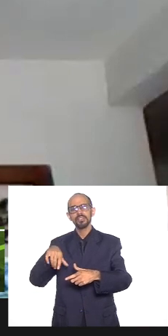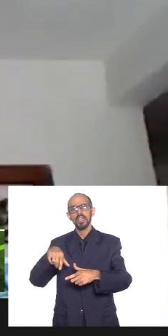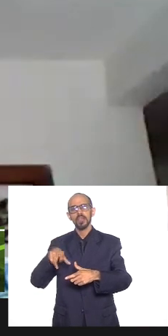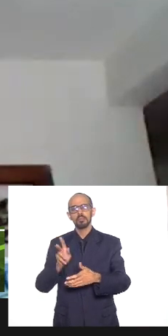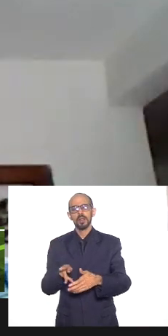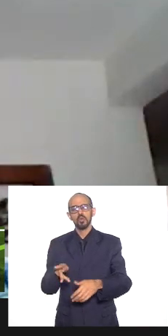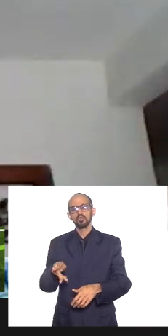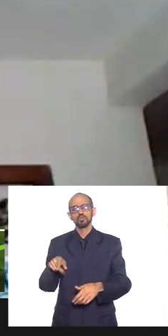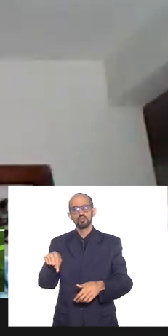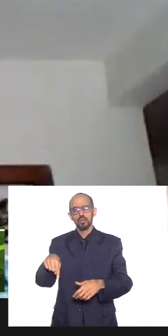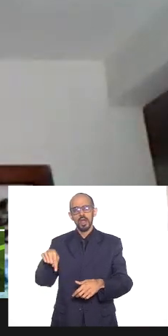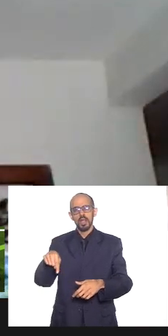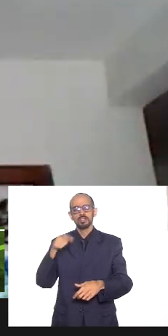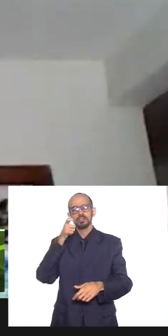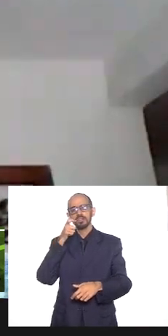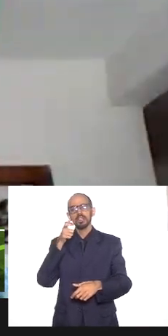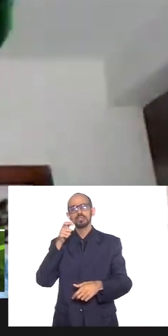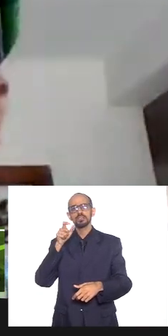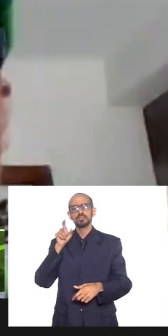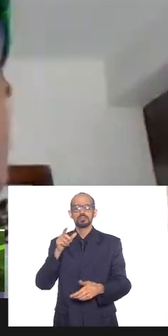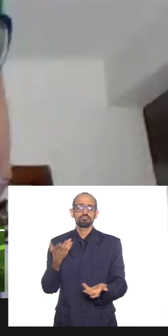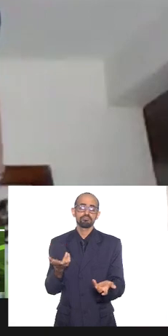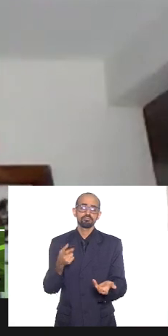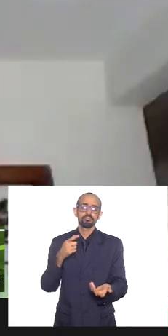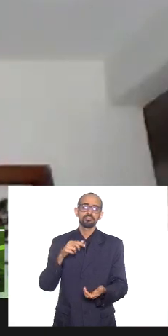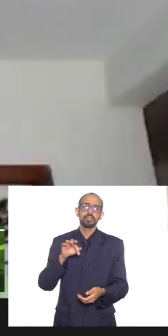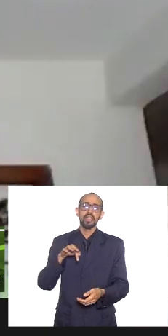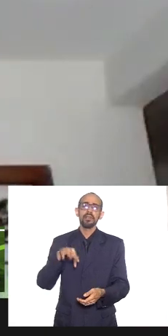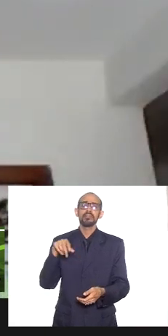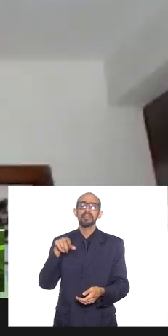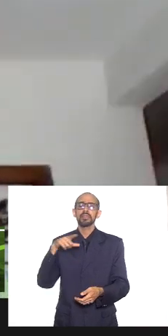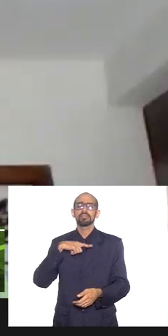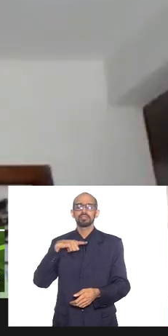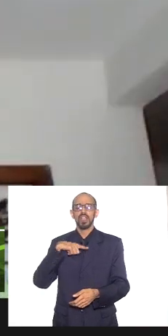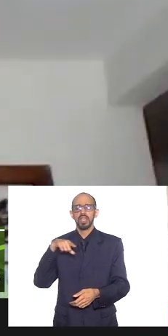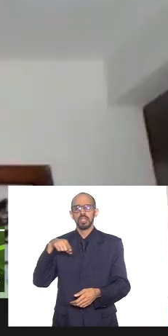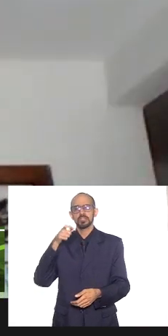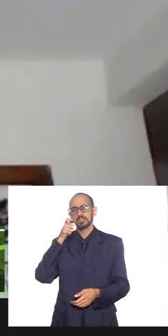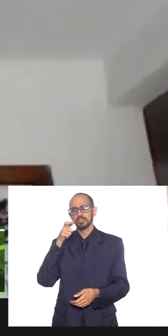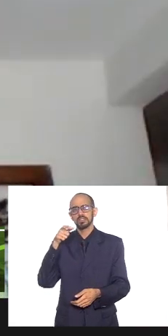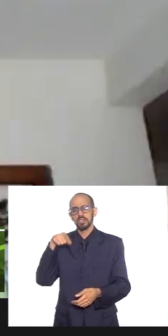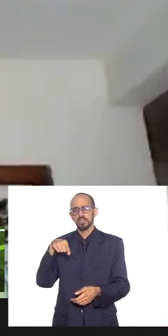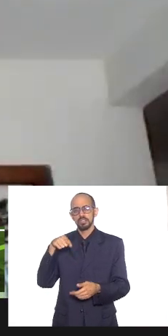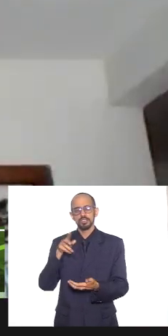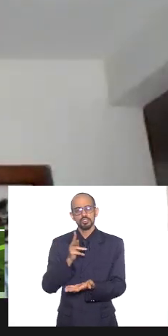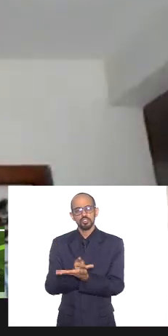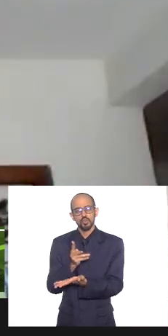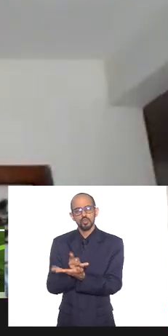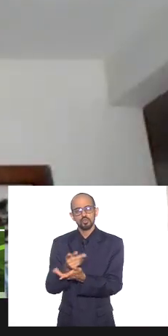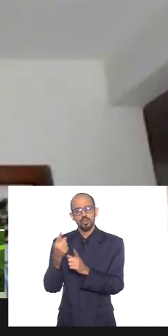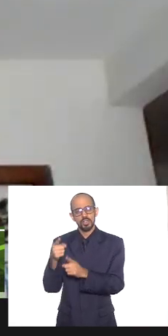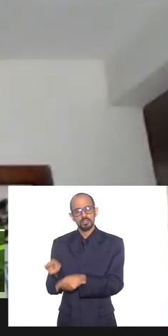desses desses lugares ou dessas violações